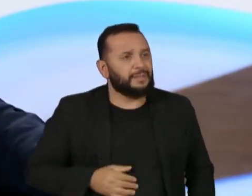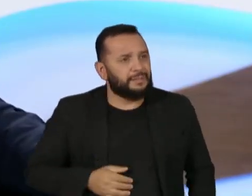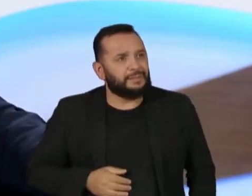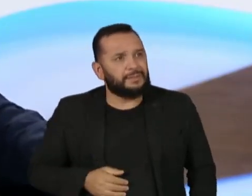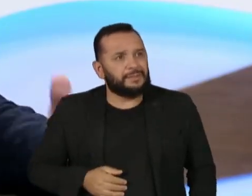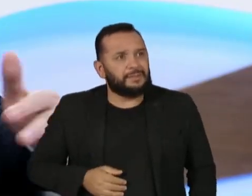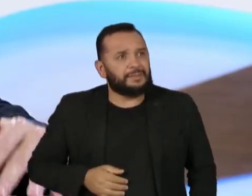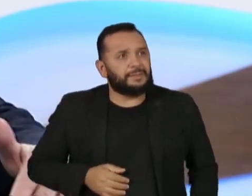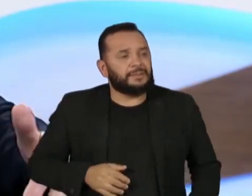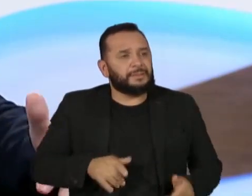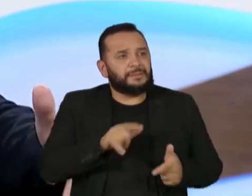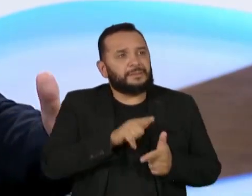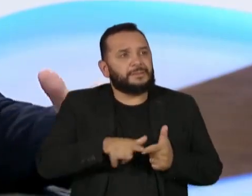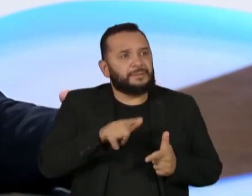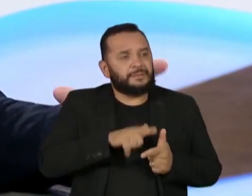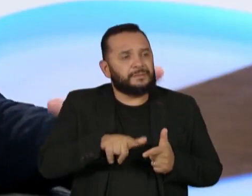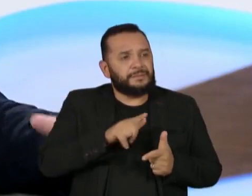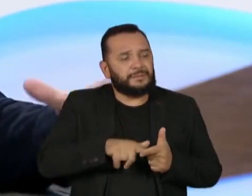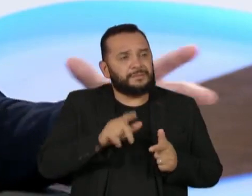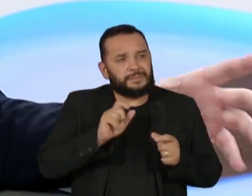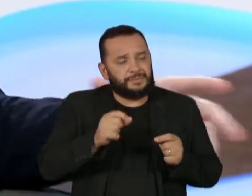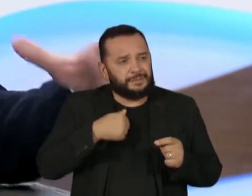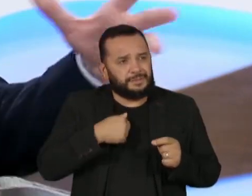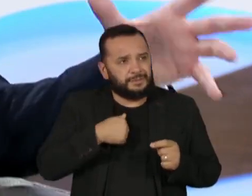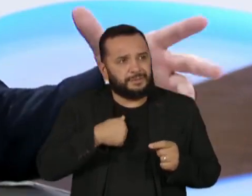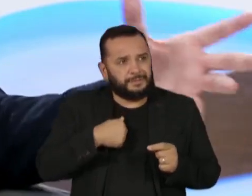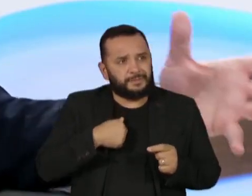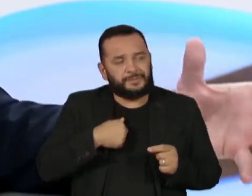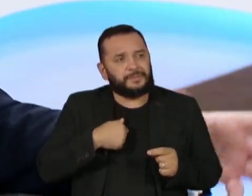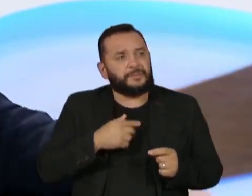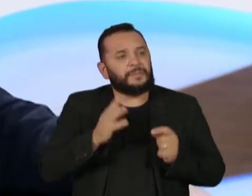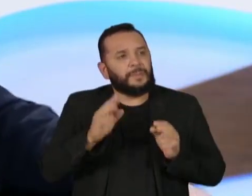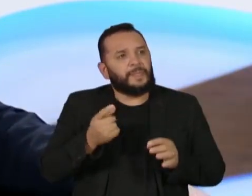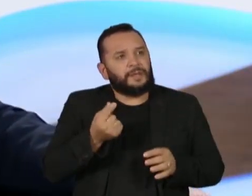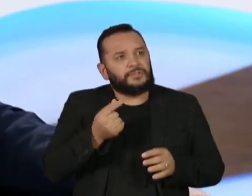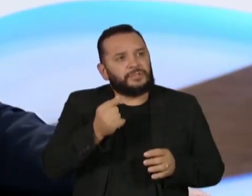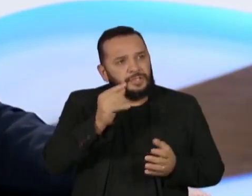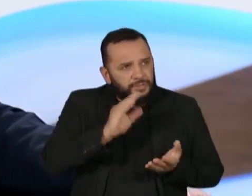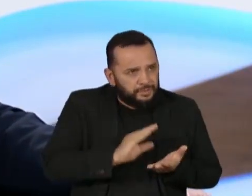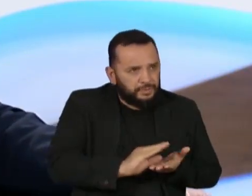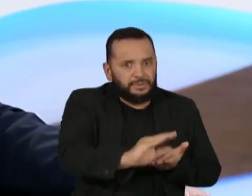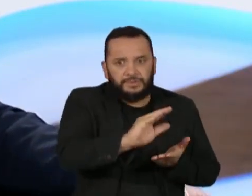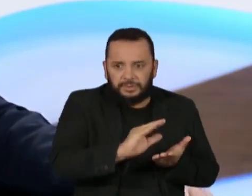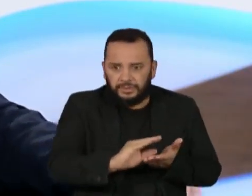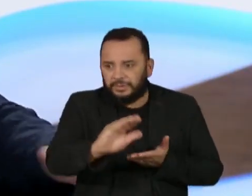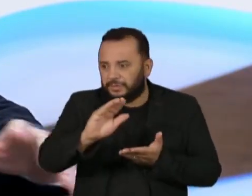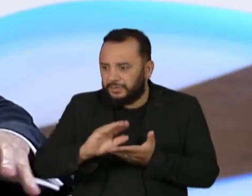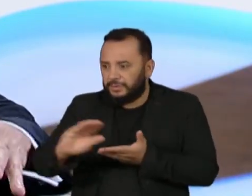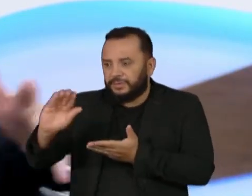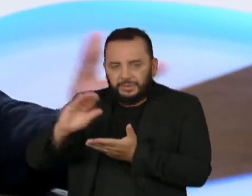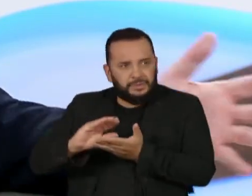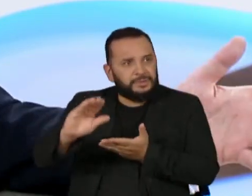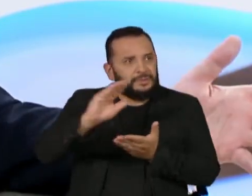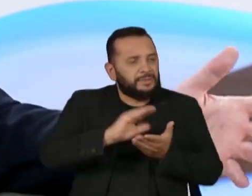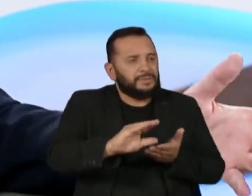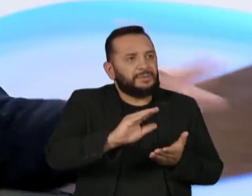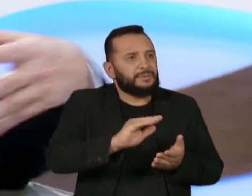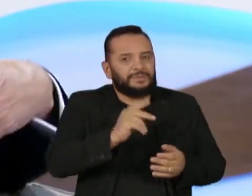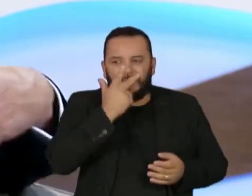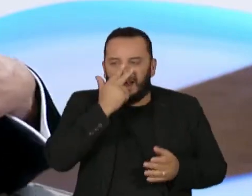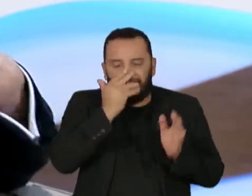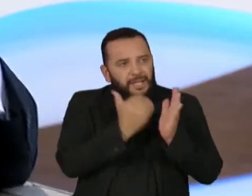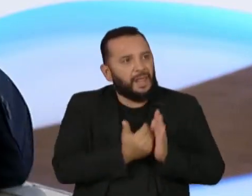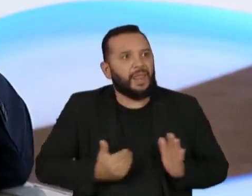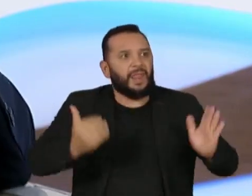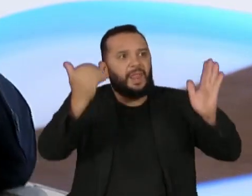da ampliação exagerada dessas verbas é que o planejamento que